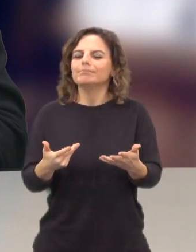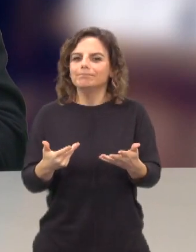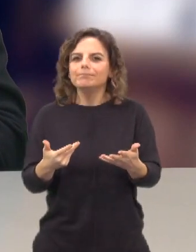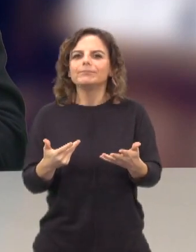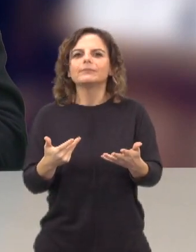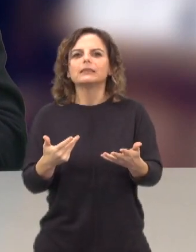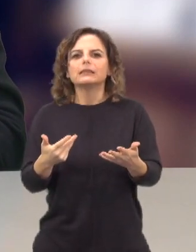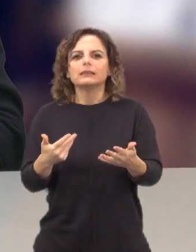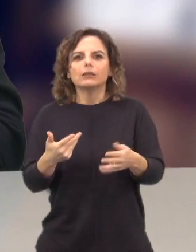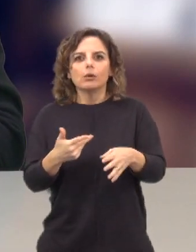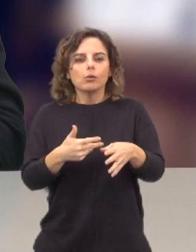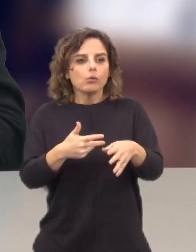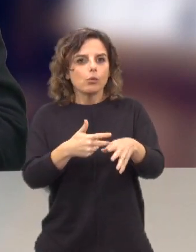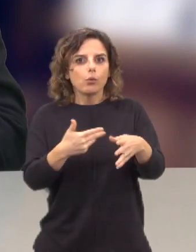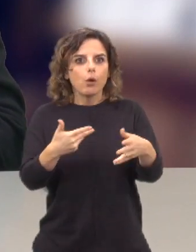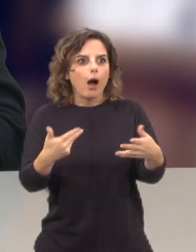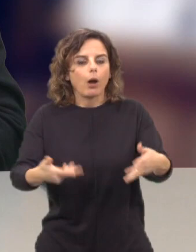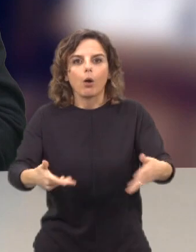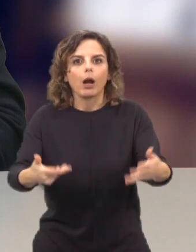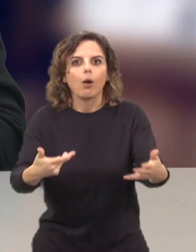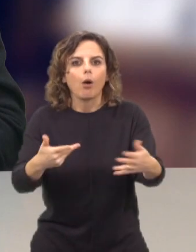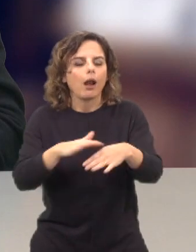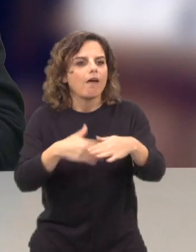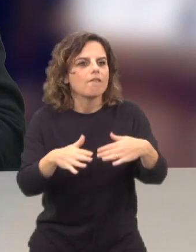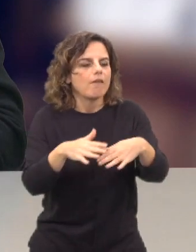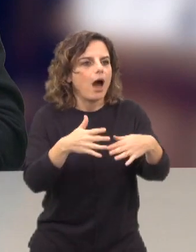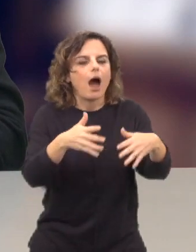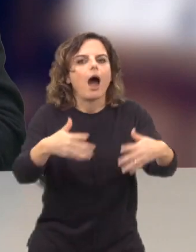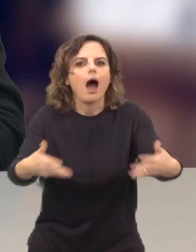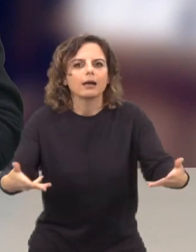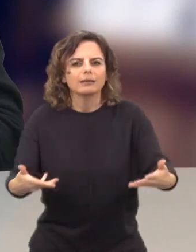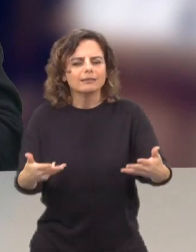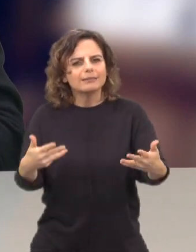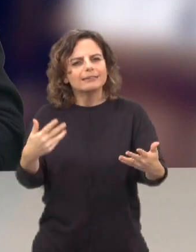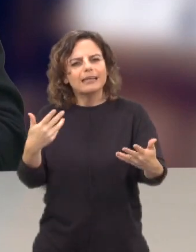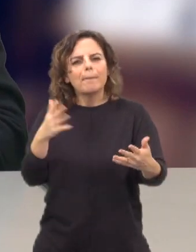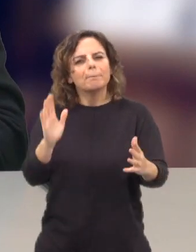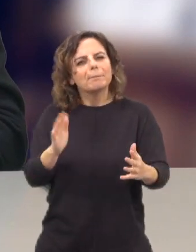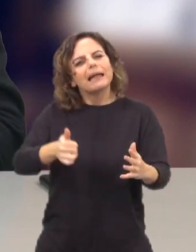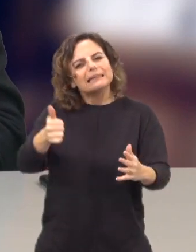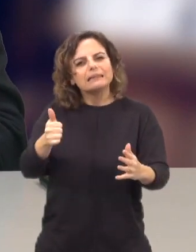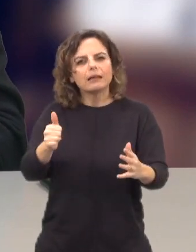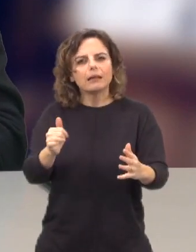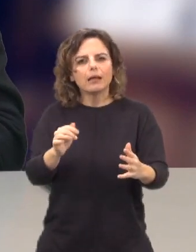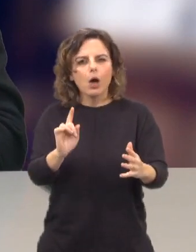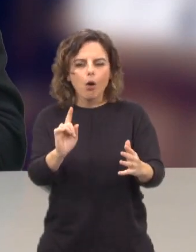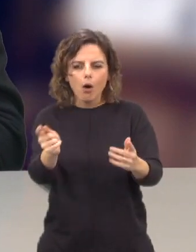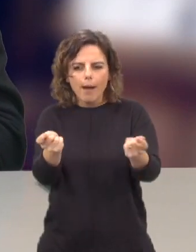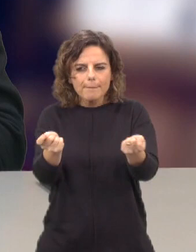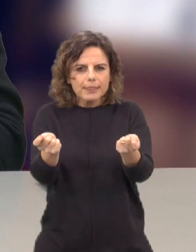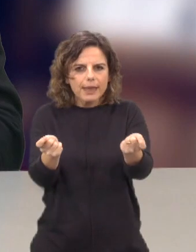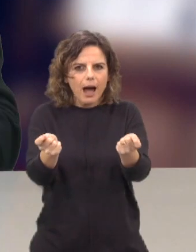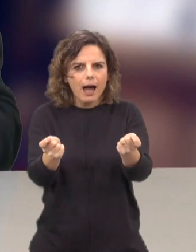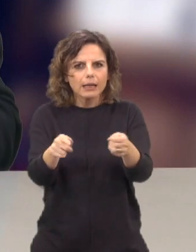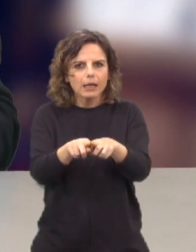a mediatização se faz aconselha a que se pense que mediar é muitas vezes dar um